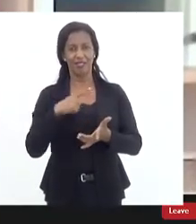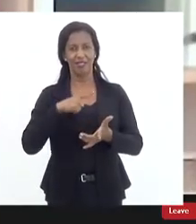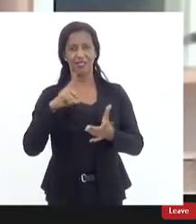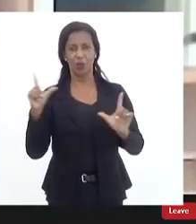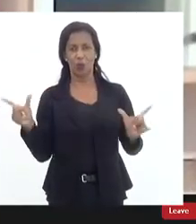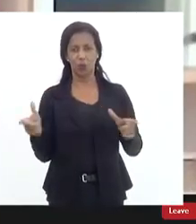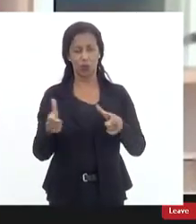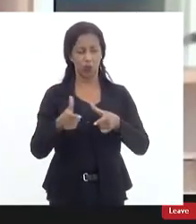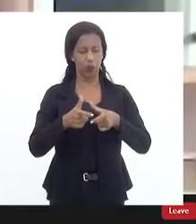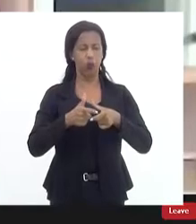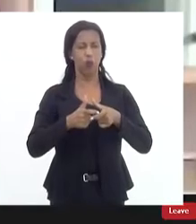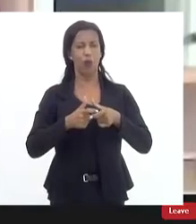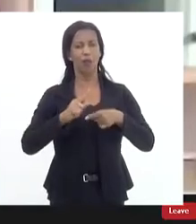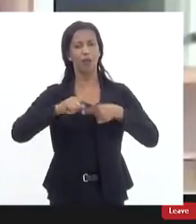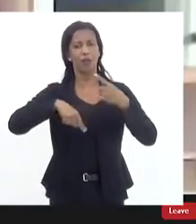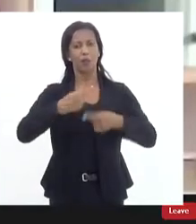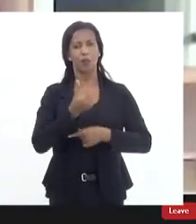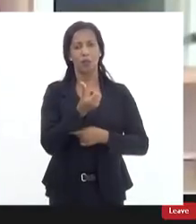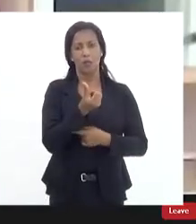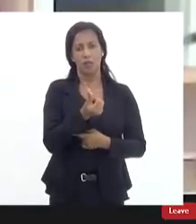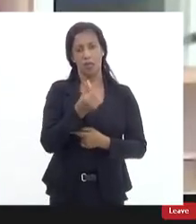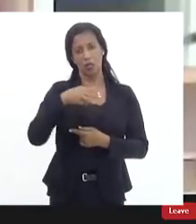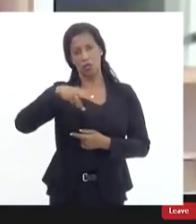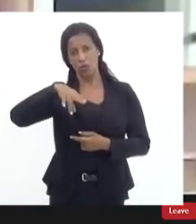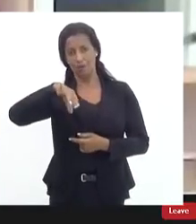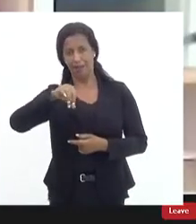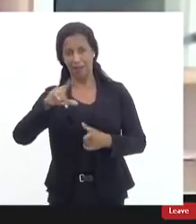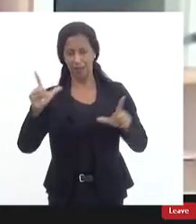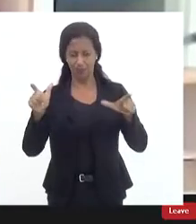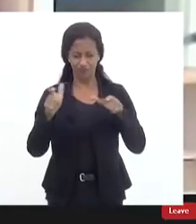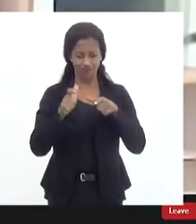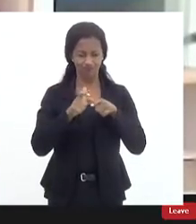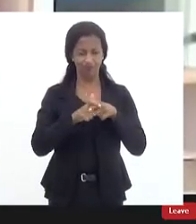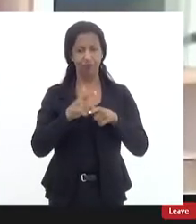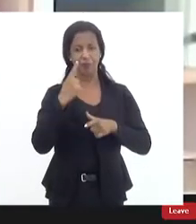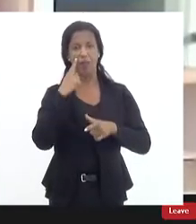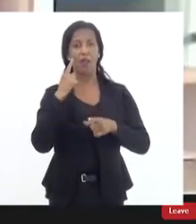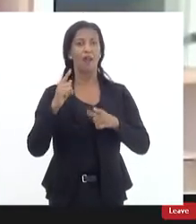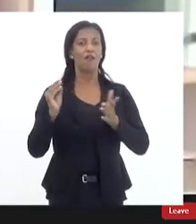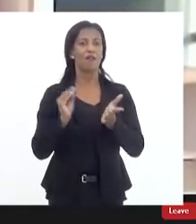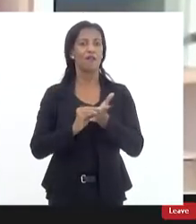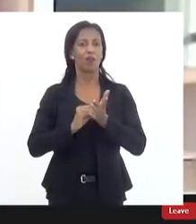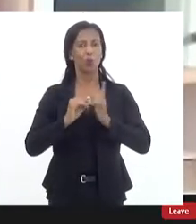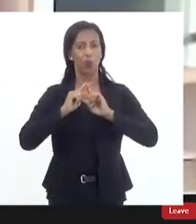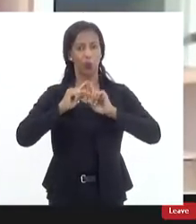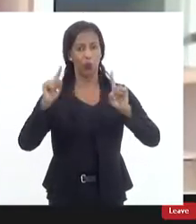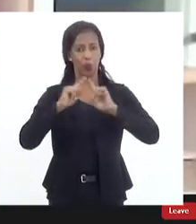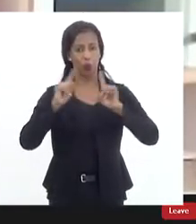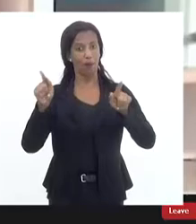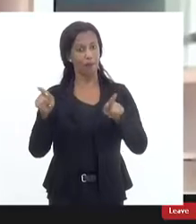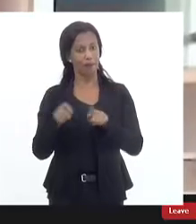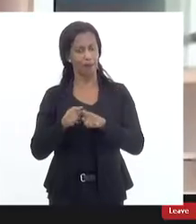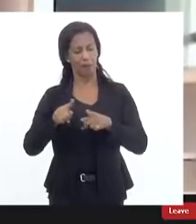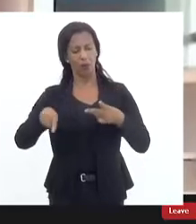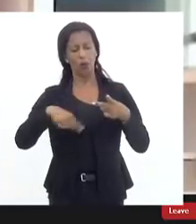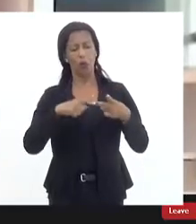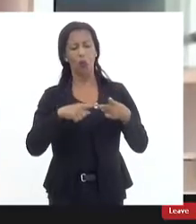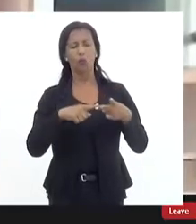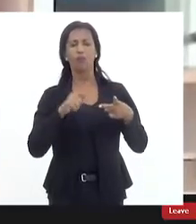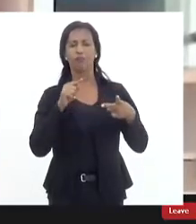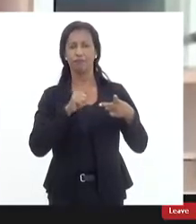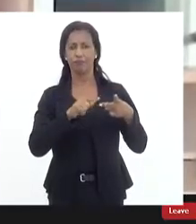redução em especial depois do dia 6 de maio isso explica o número reduzido de denúncias esse é um ponto outro ponto que eu queria ressaltar